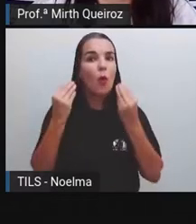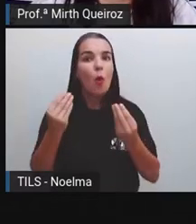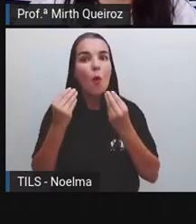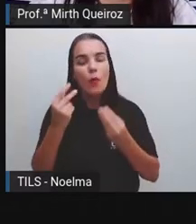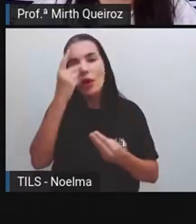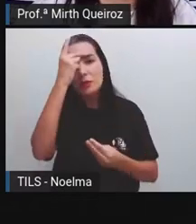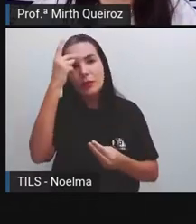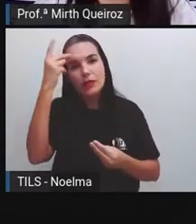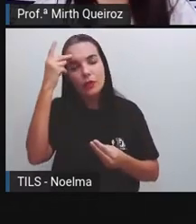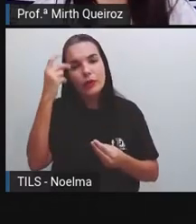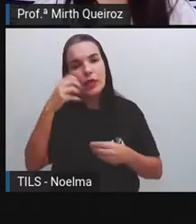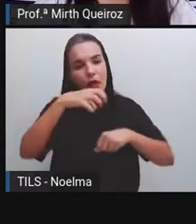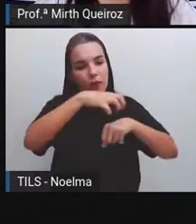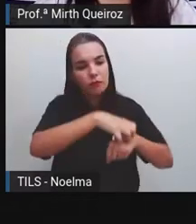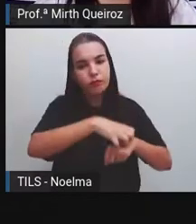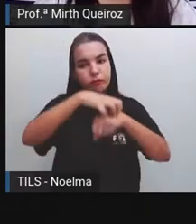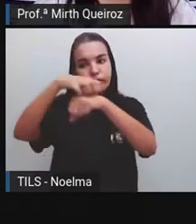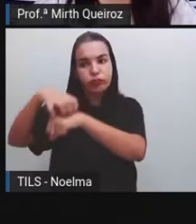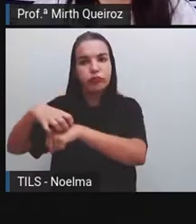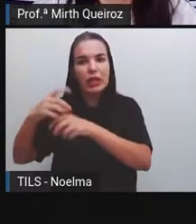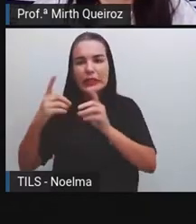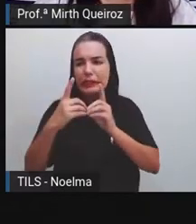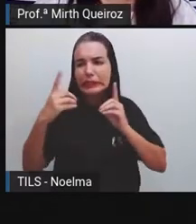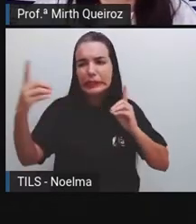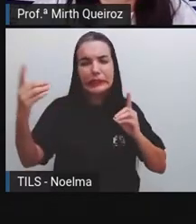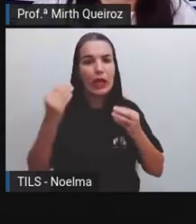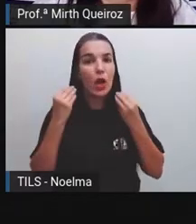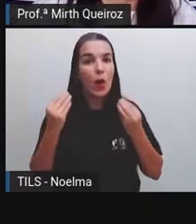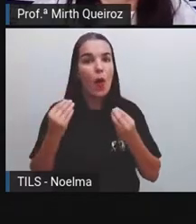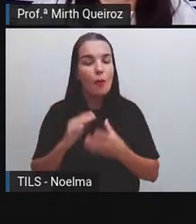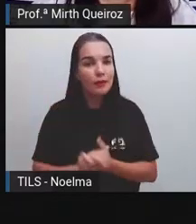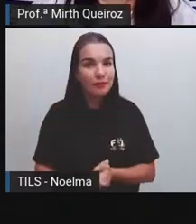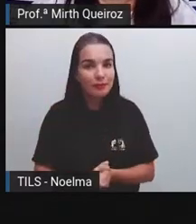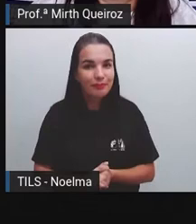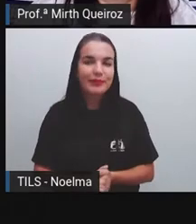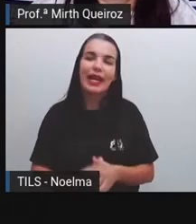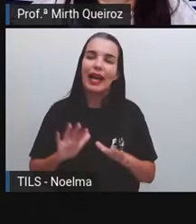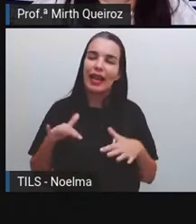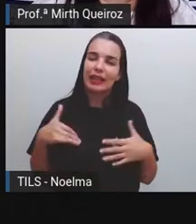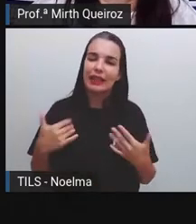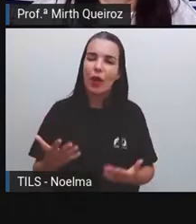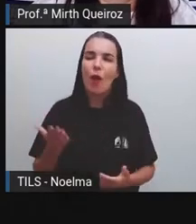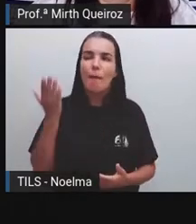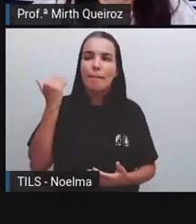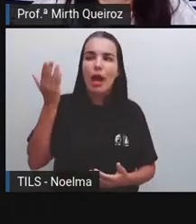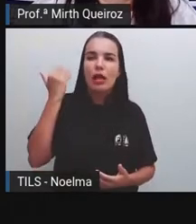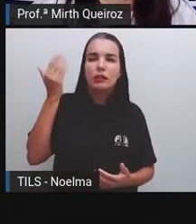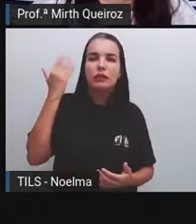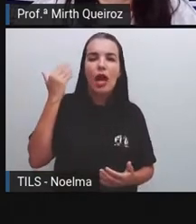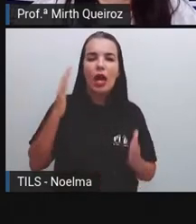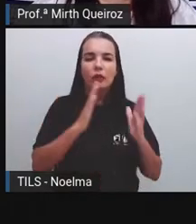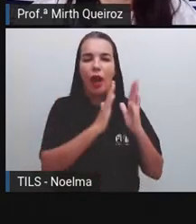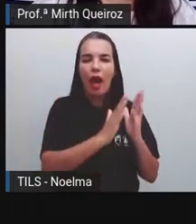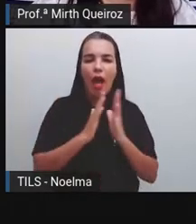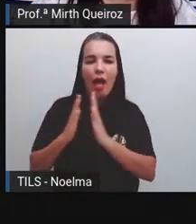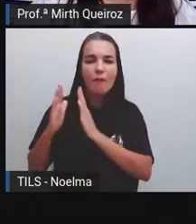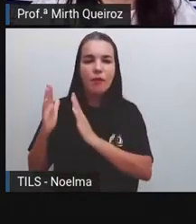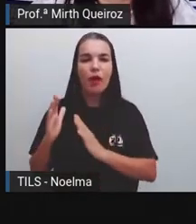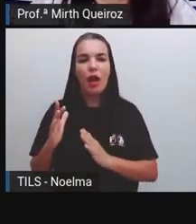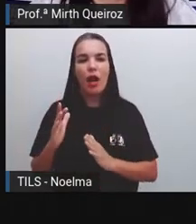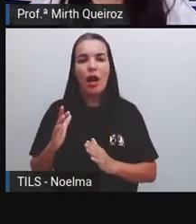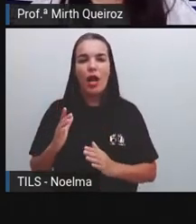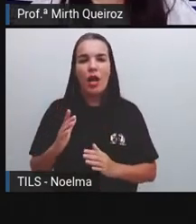lugares tão distantes assim, né? Naquela época, na época em que havia ainda esses homens